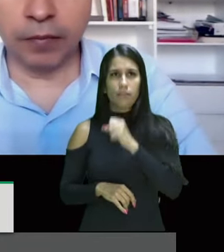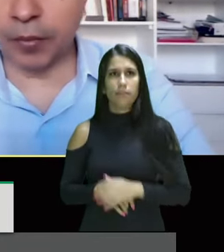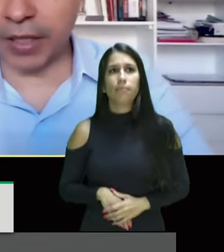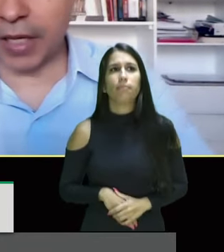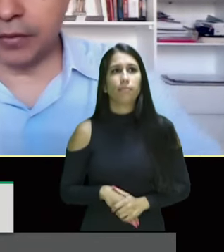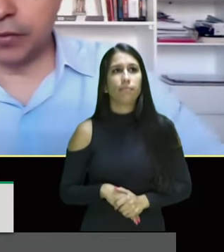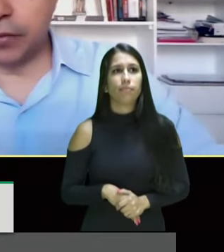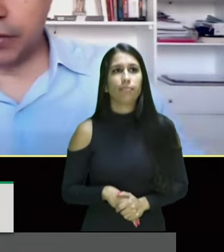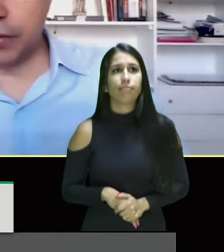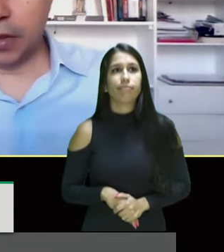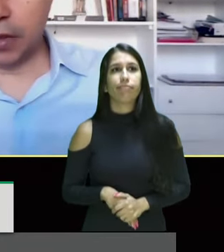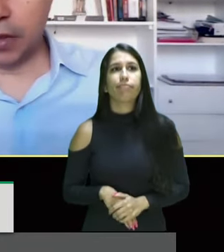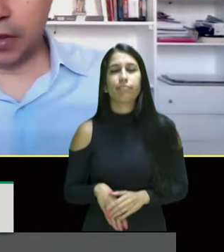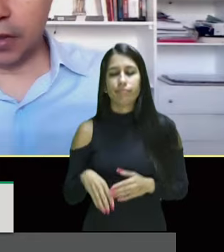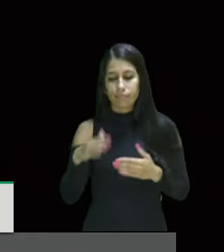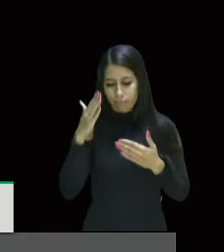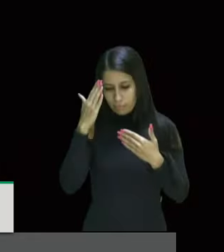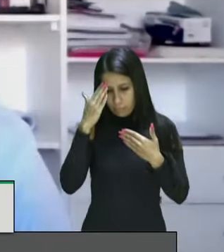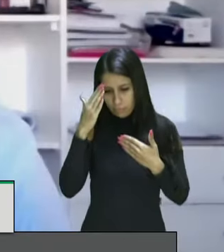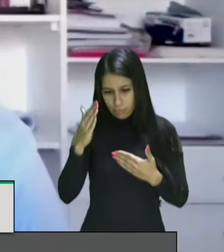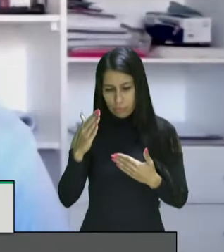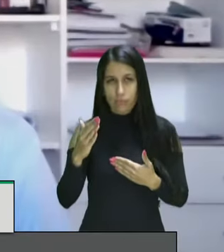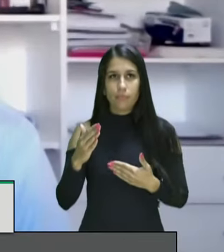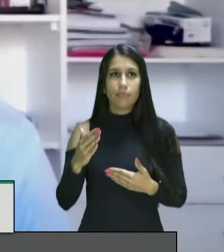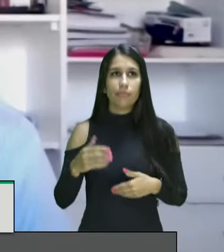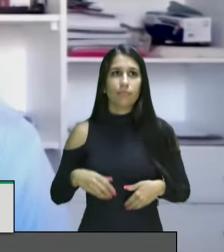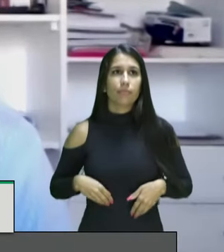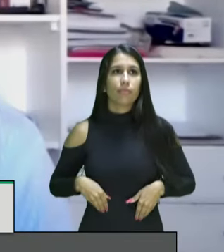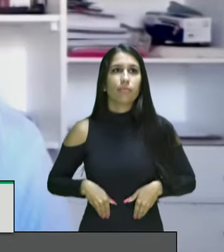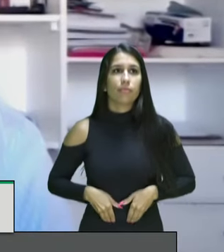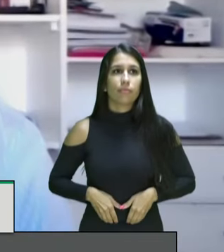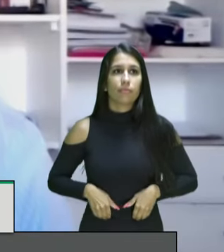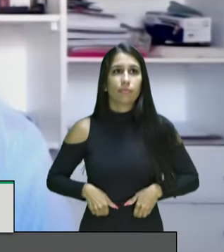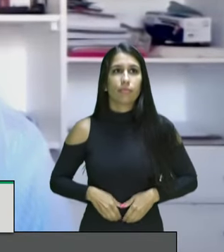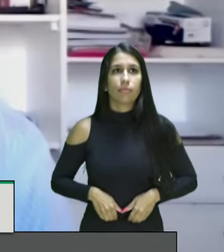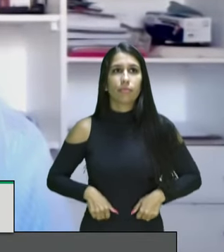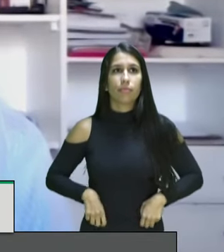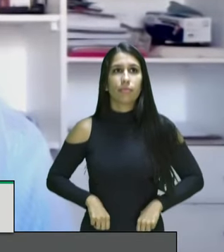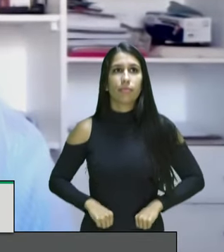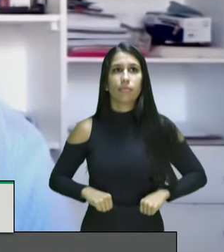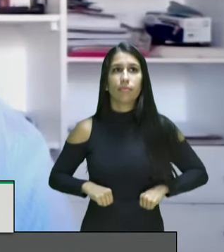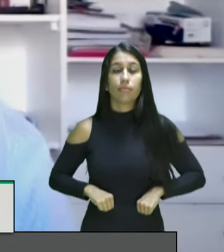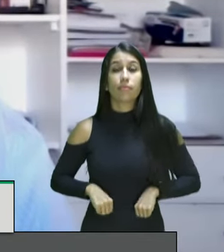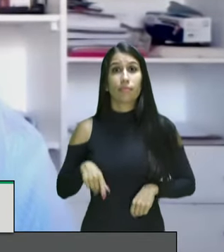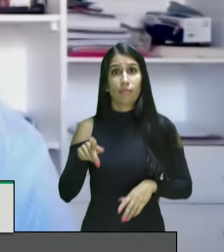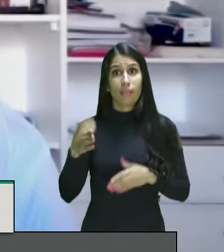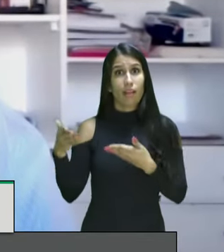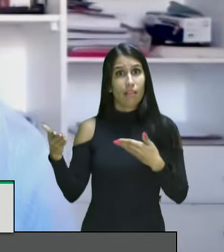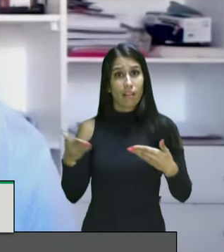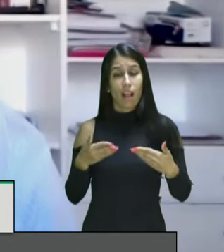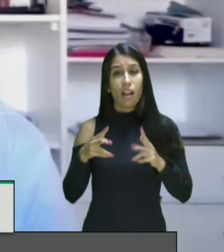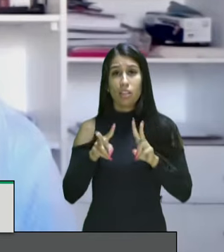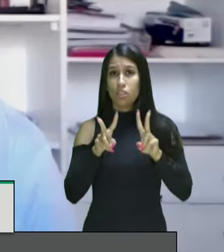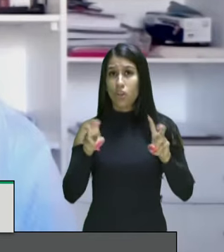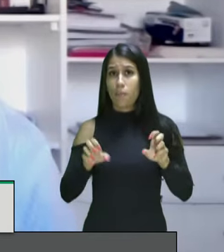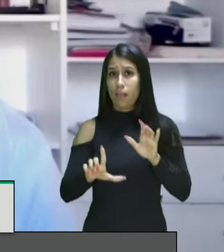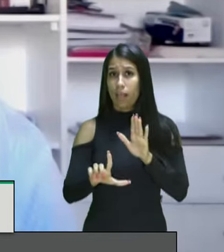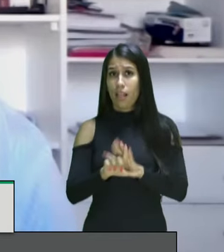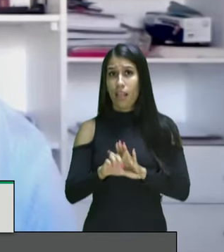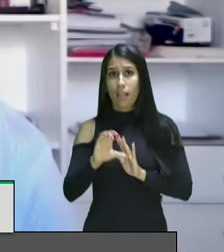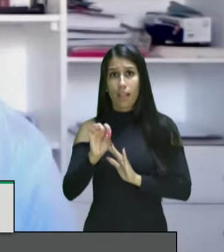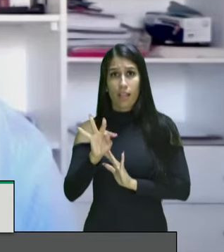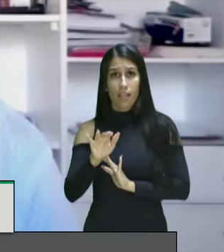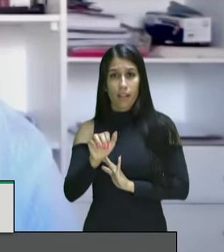muito obrigado ao senhor Luiz Augusto Campos e que traz aqui a preocupação inclusive com a lei de cotas que é uma